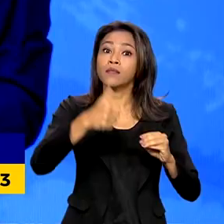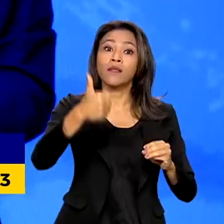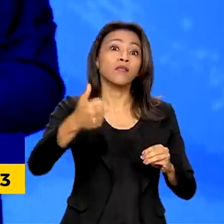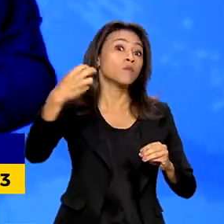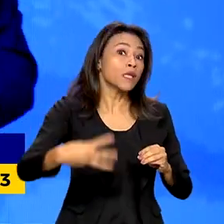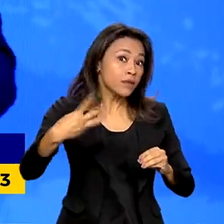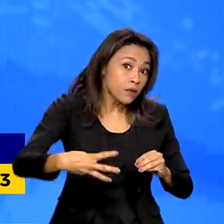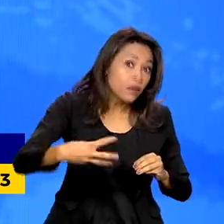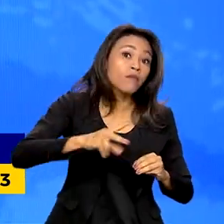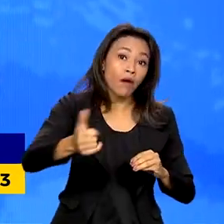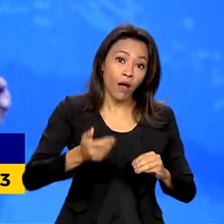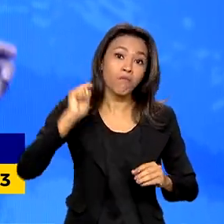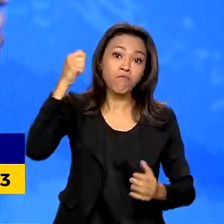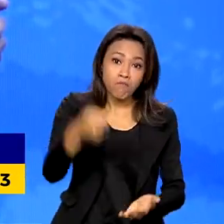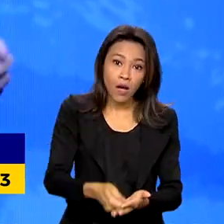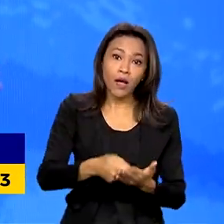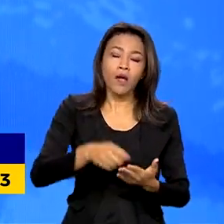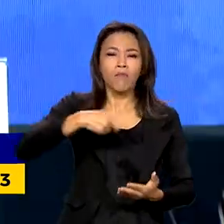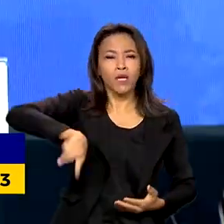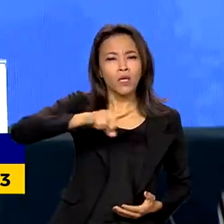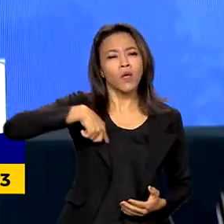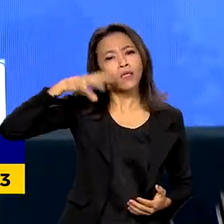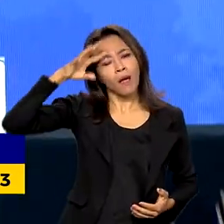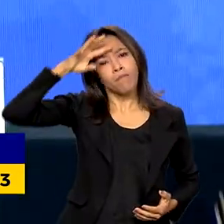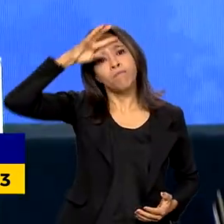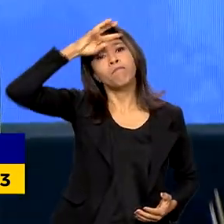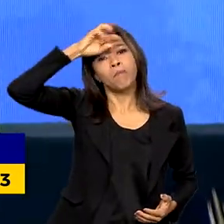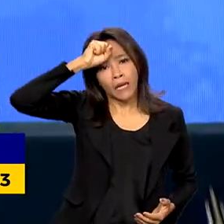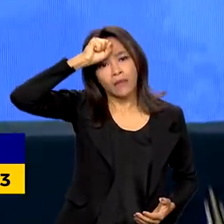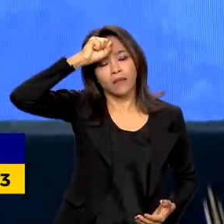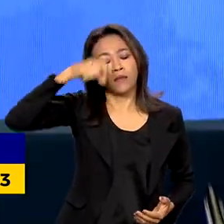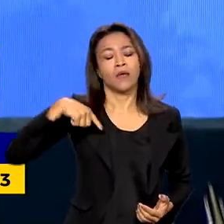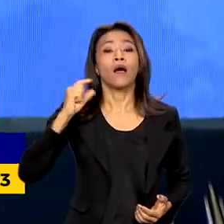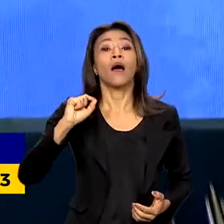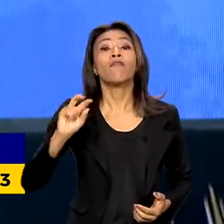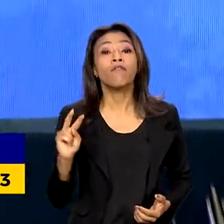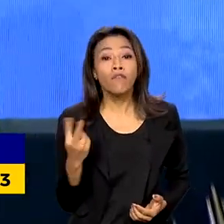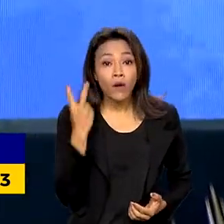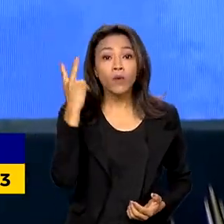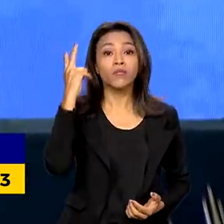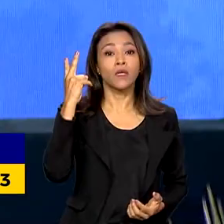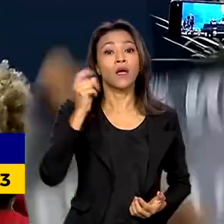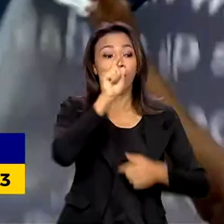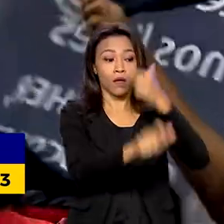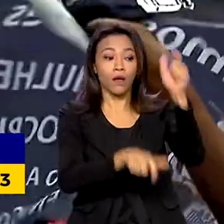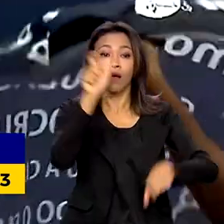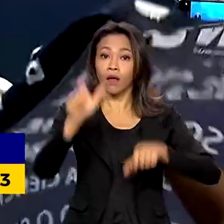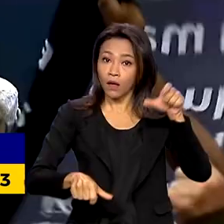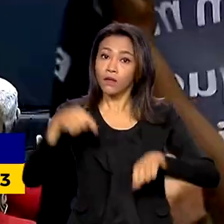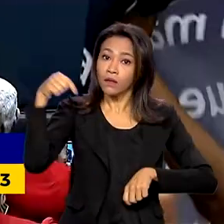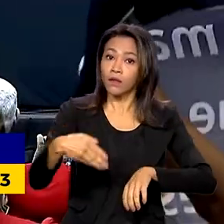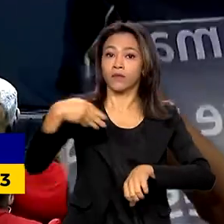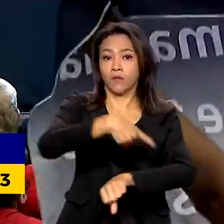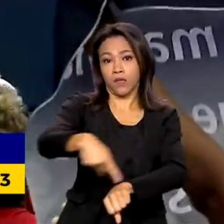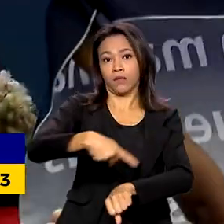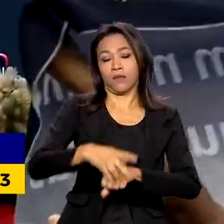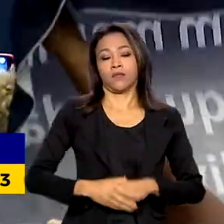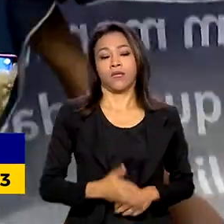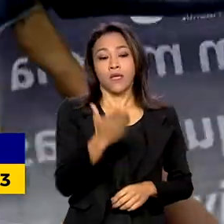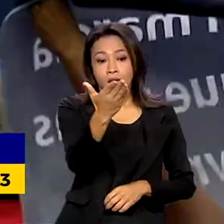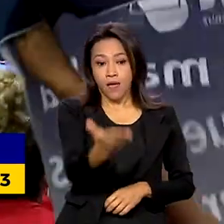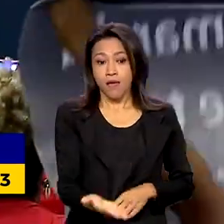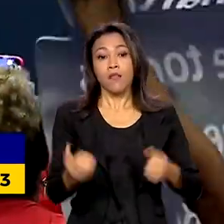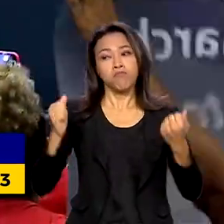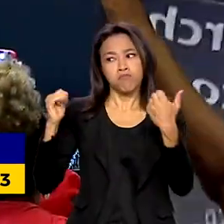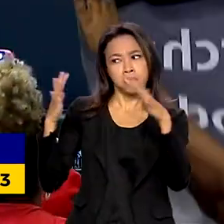Para que a gente aprenda a começar a valorizar o ser humano nesse país. O presidente elogiou o trabalho